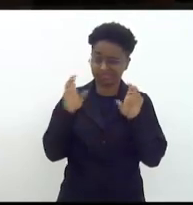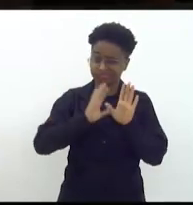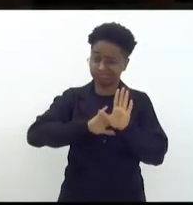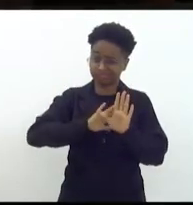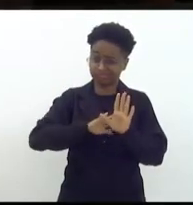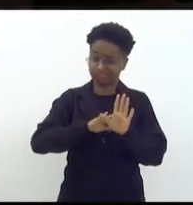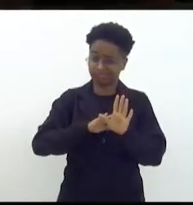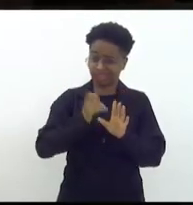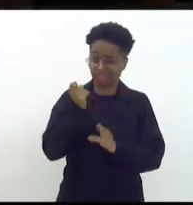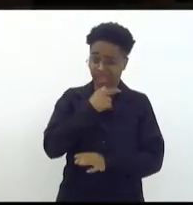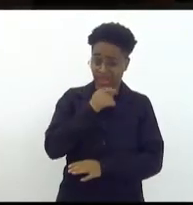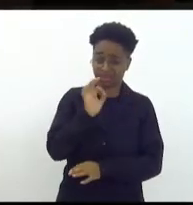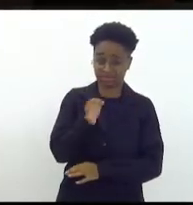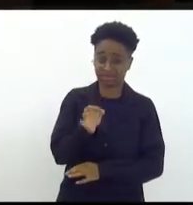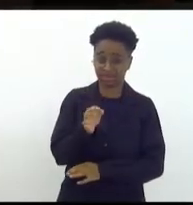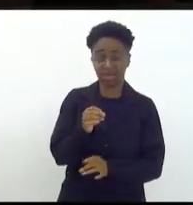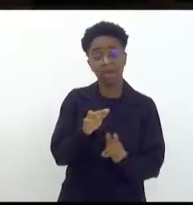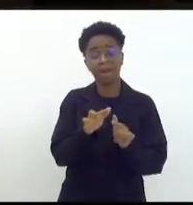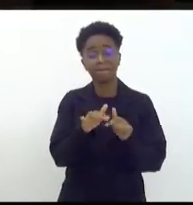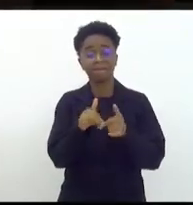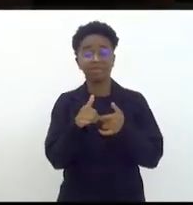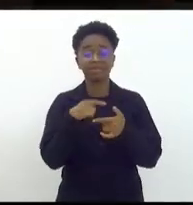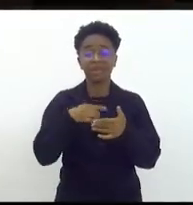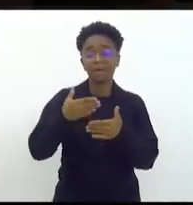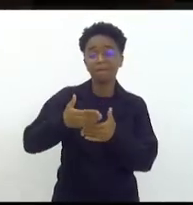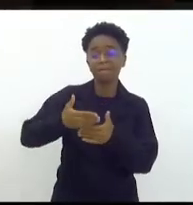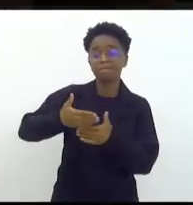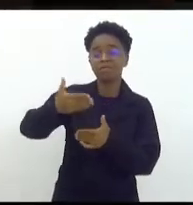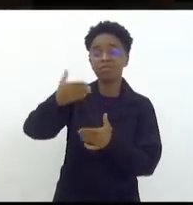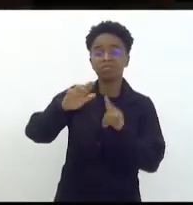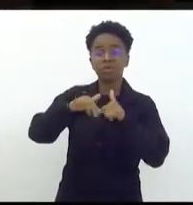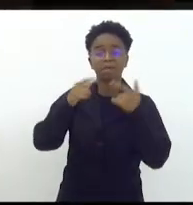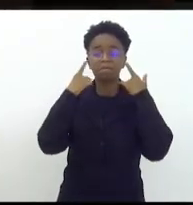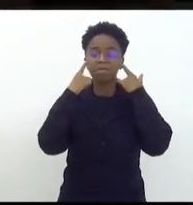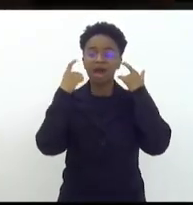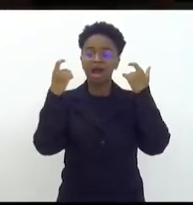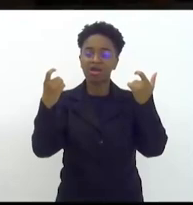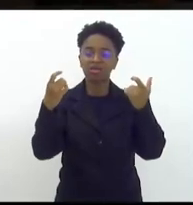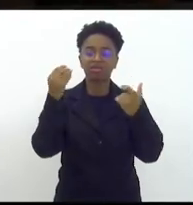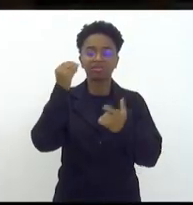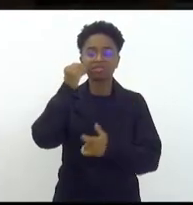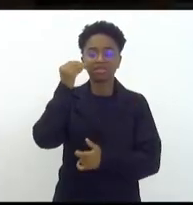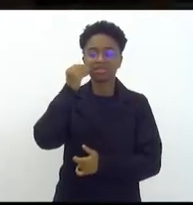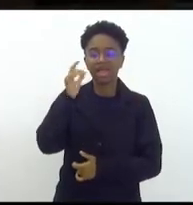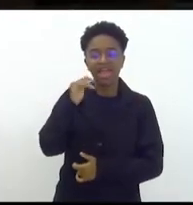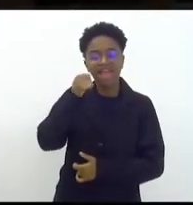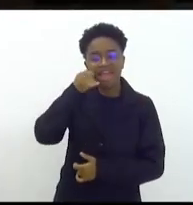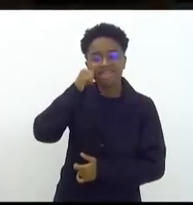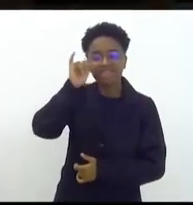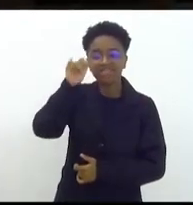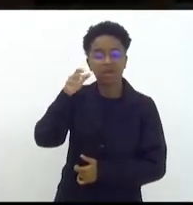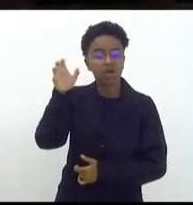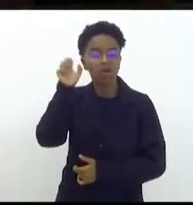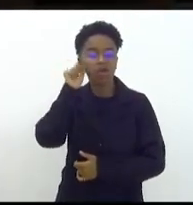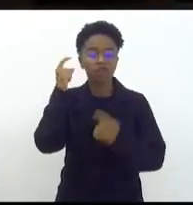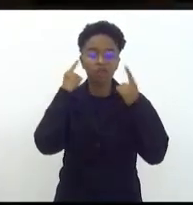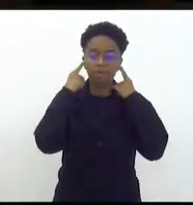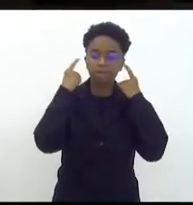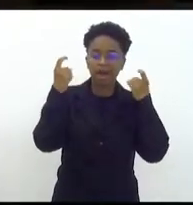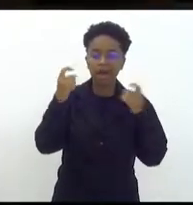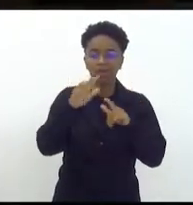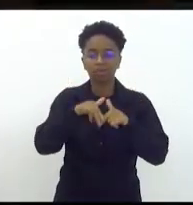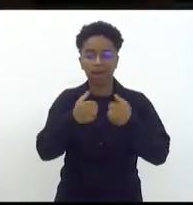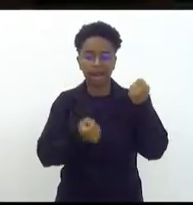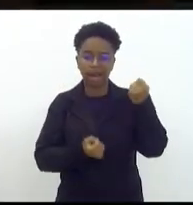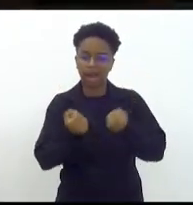ironia né ah é por causa que vai ser um muro acústico para não é ouvir os ruídos dos